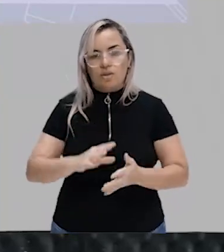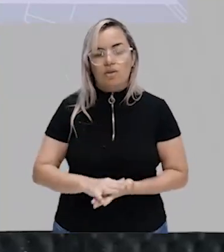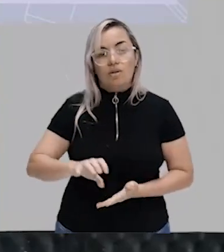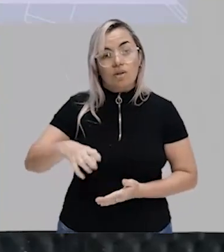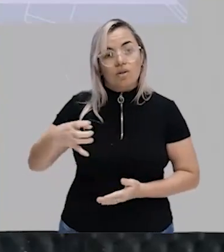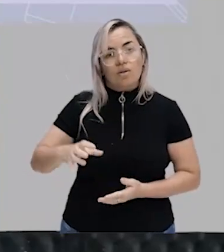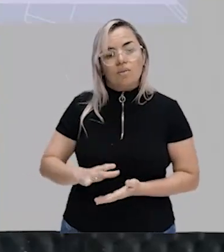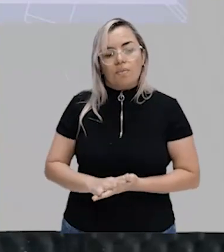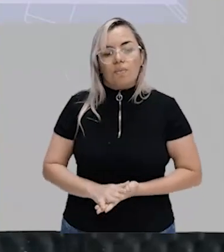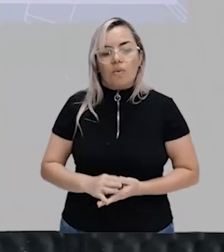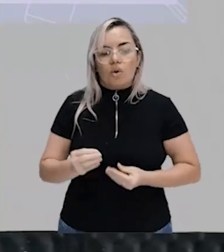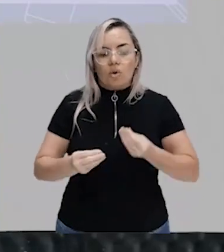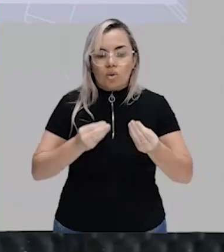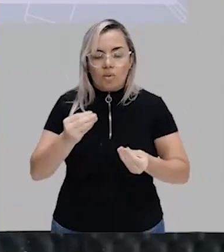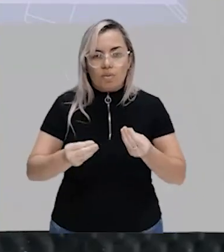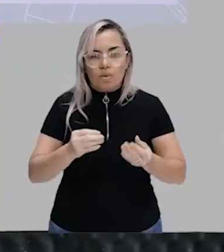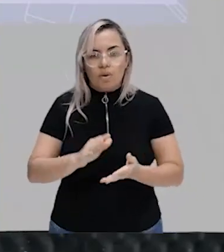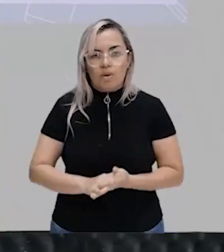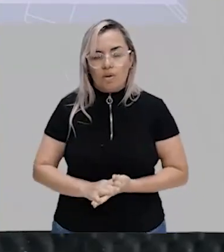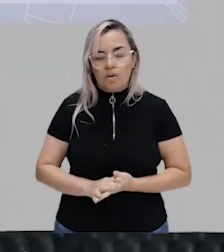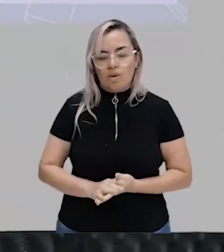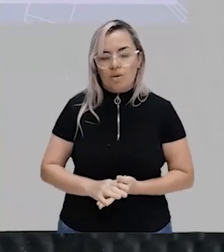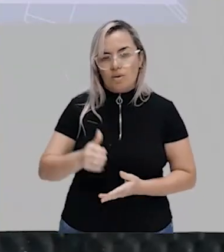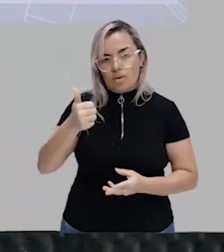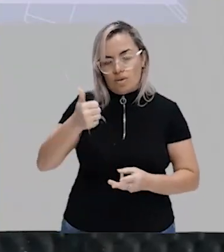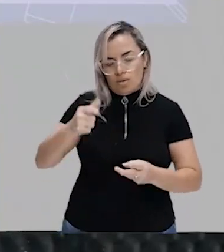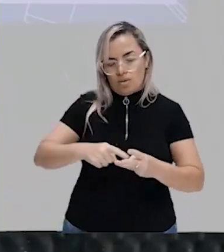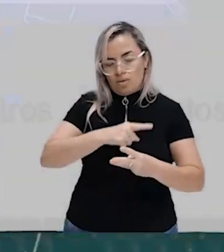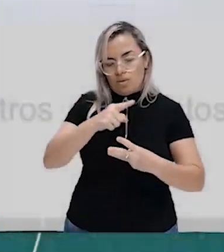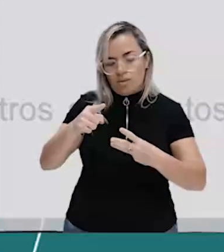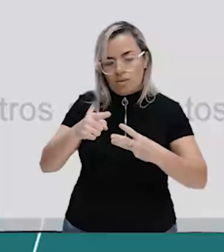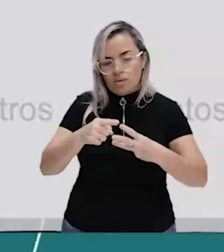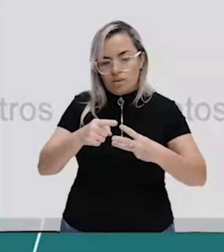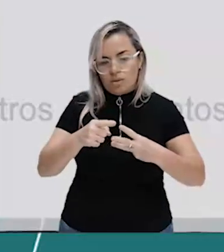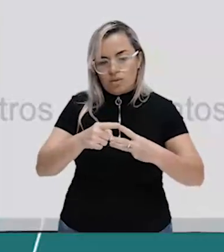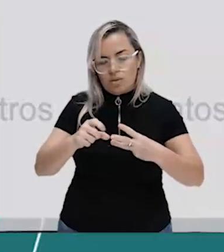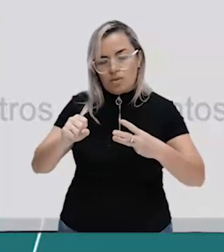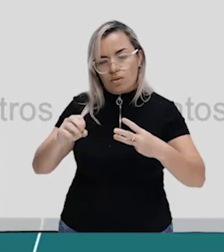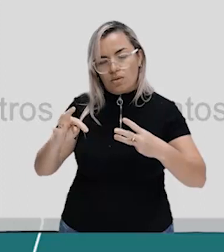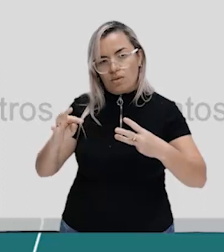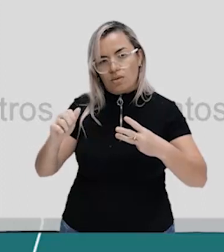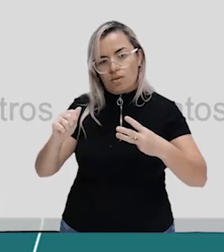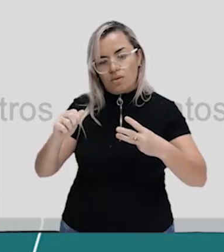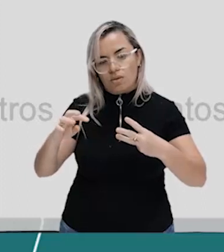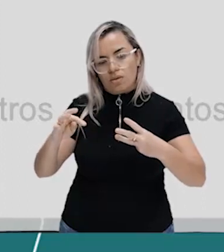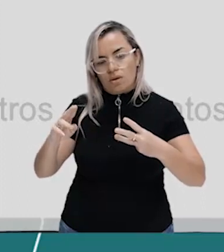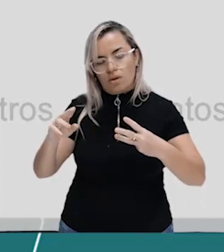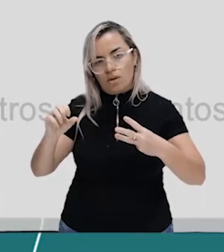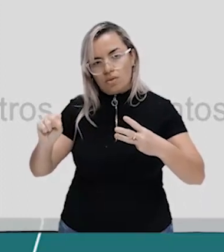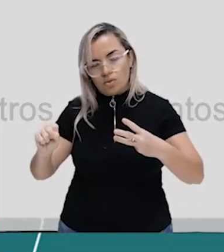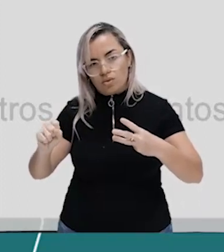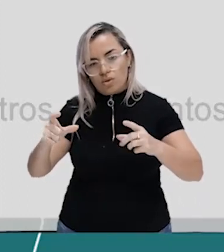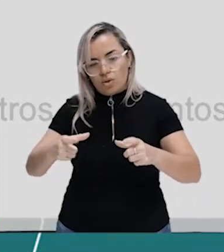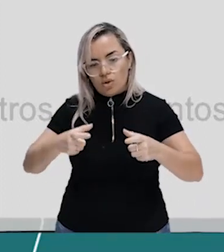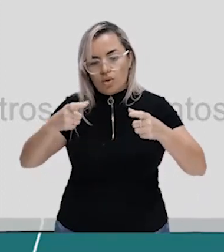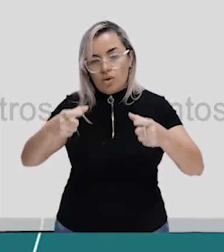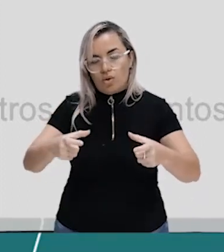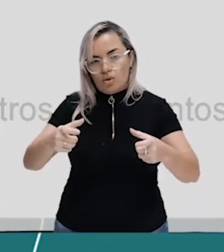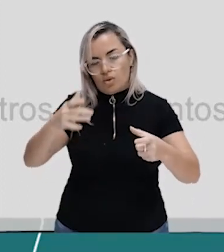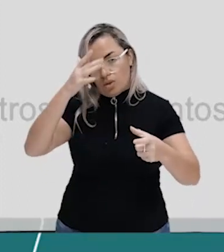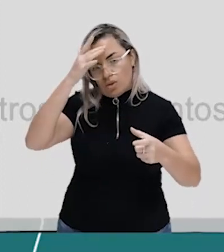Três fatores. Primeiro fator status. Por status